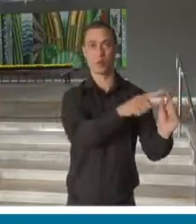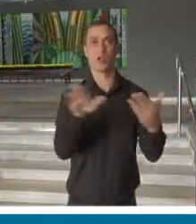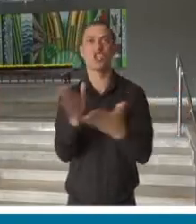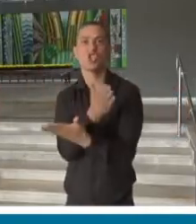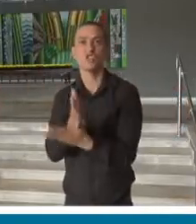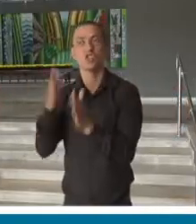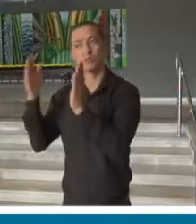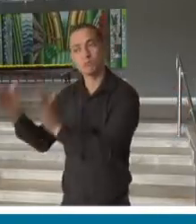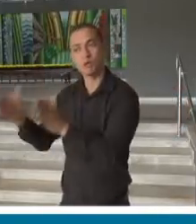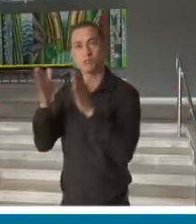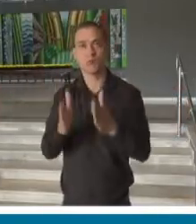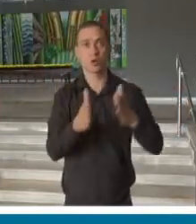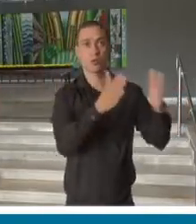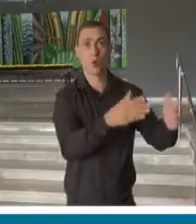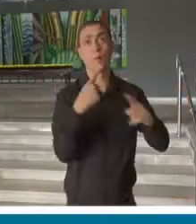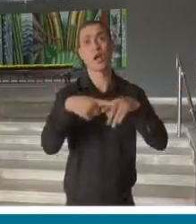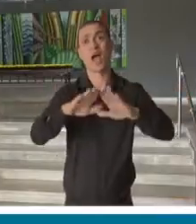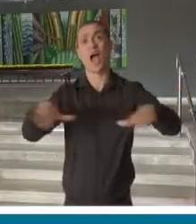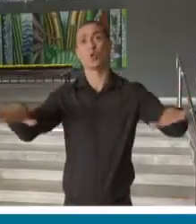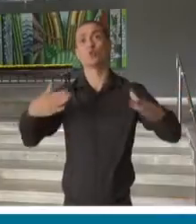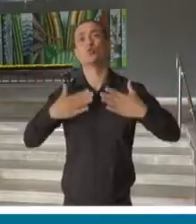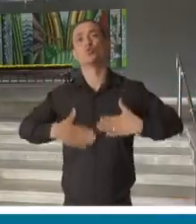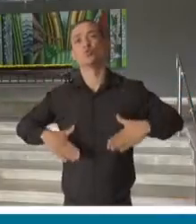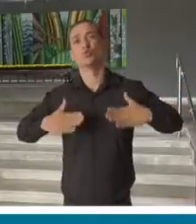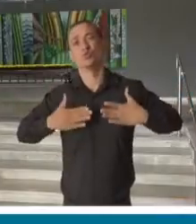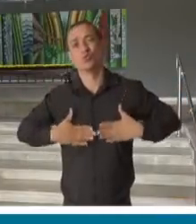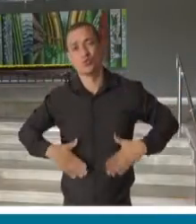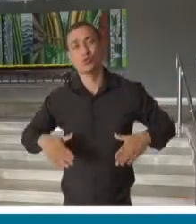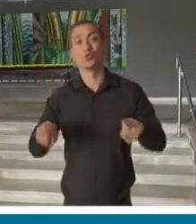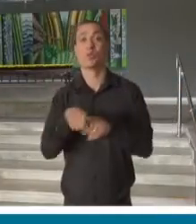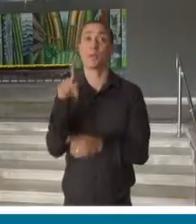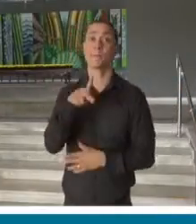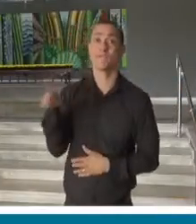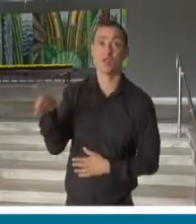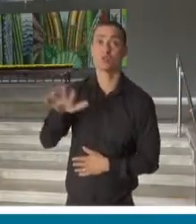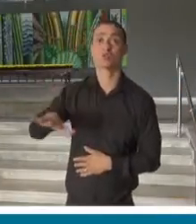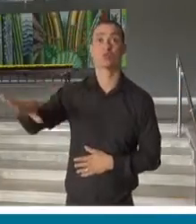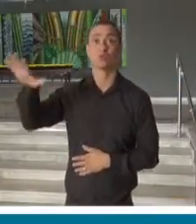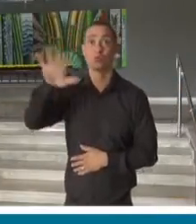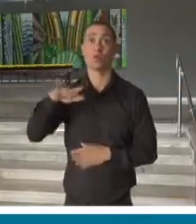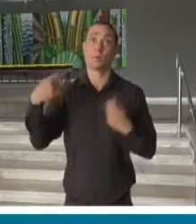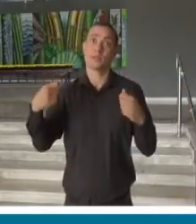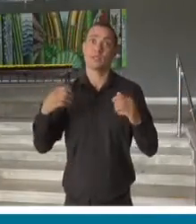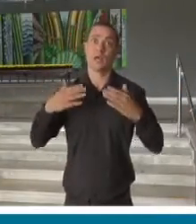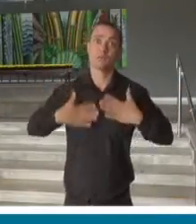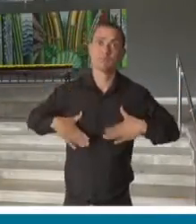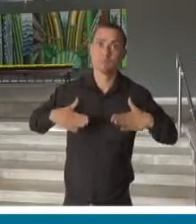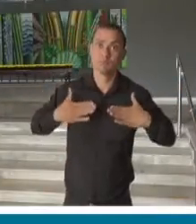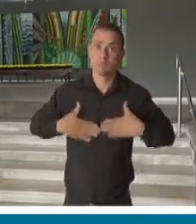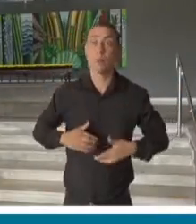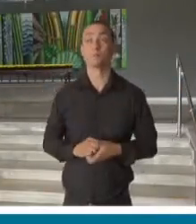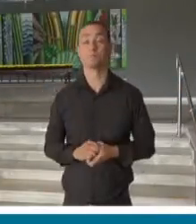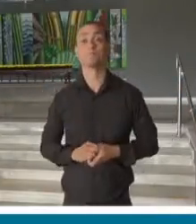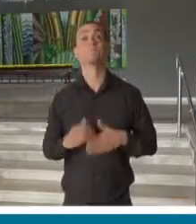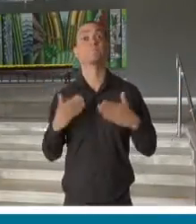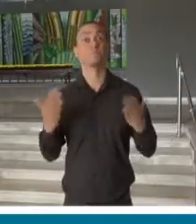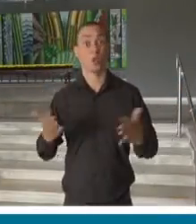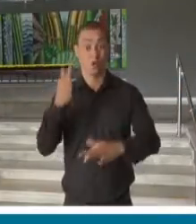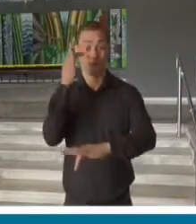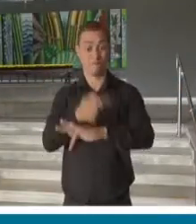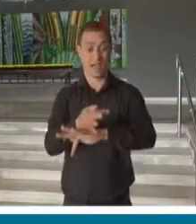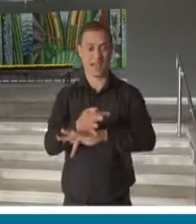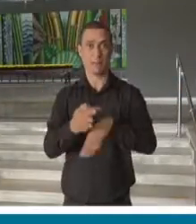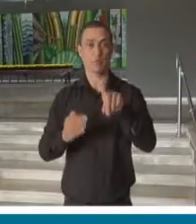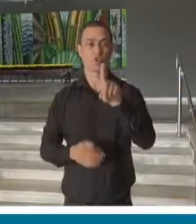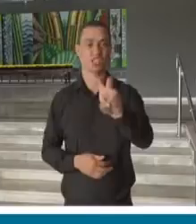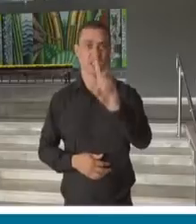de descanso, de um break para os estudantes, para os nossos alunos e para as nossas crianças. E férias escolares de 15